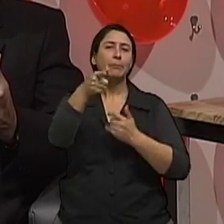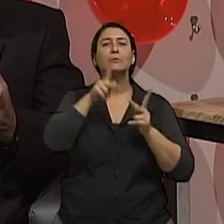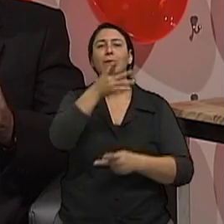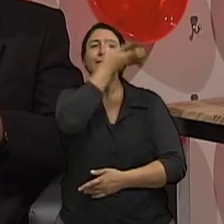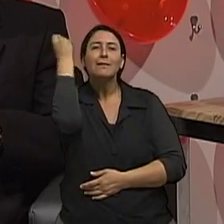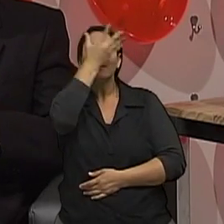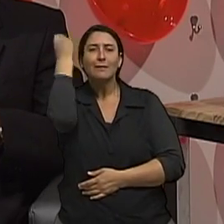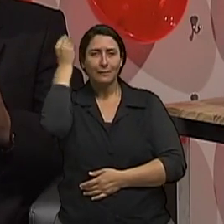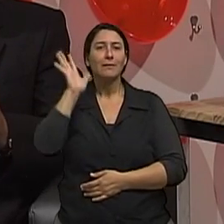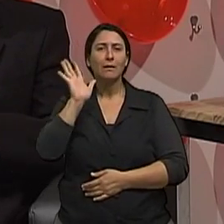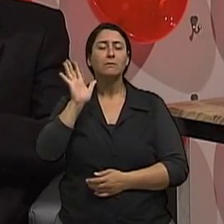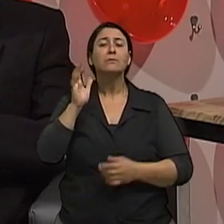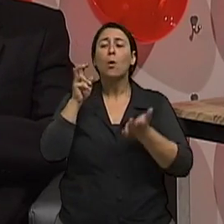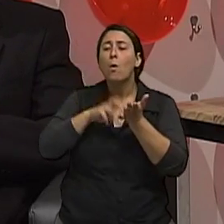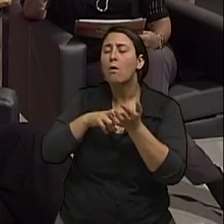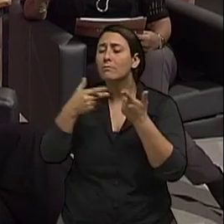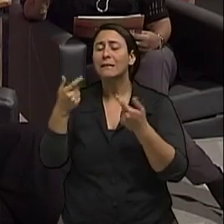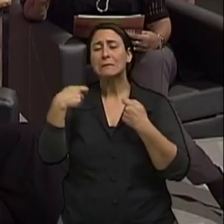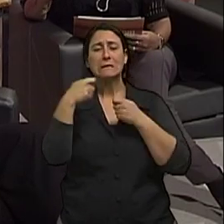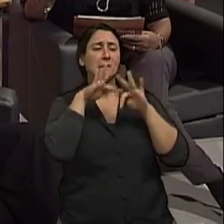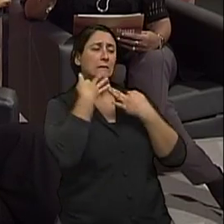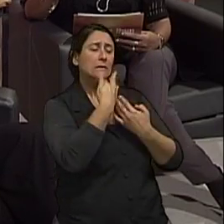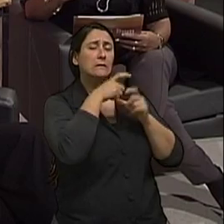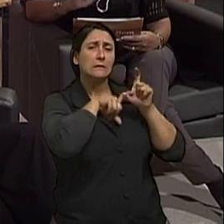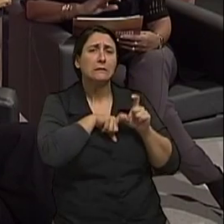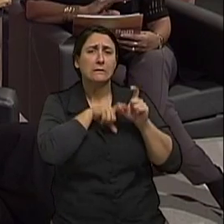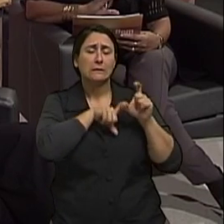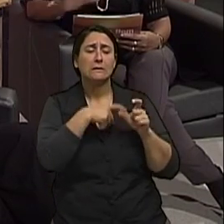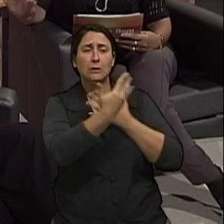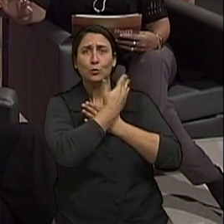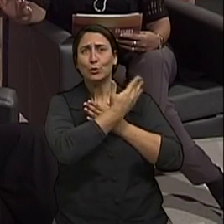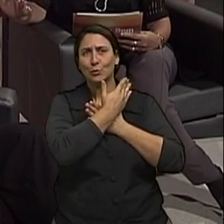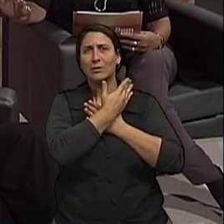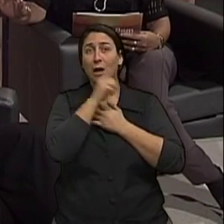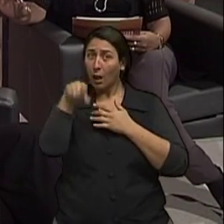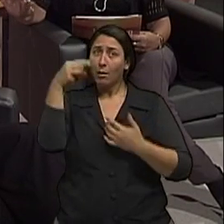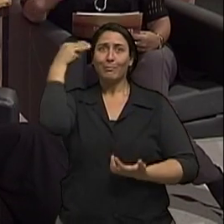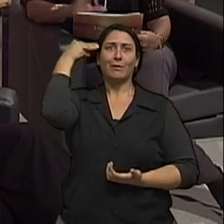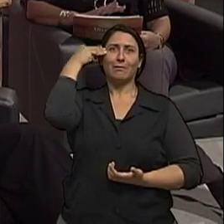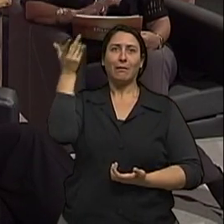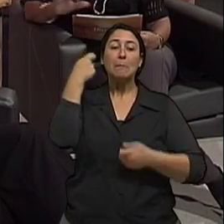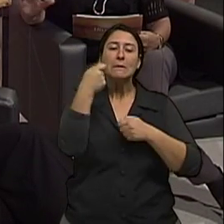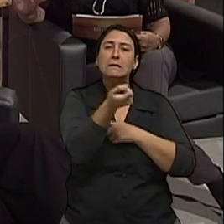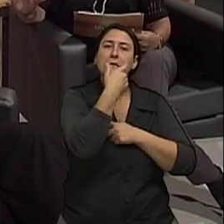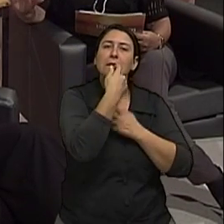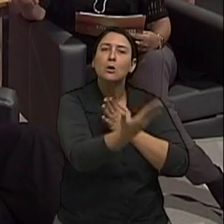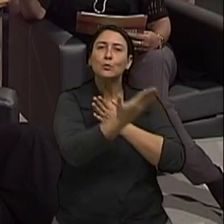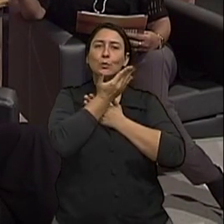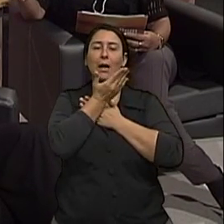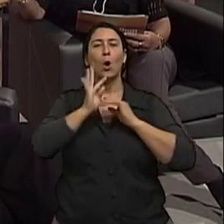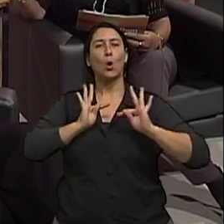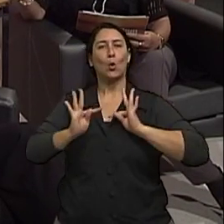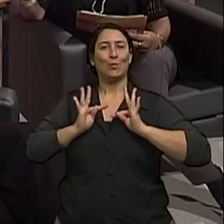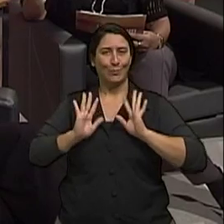sozinho. Conta de banco, etc. Sim, isso não é comum para todos os idosos